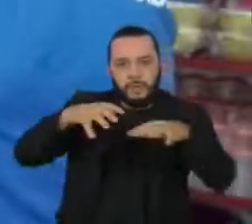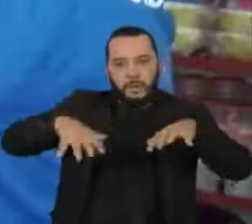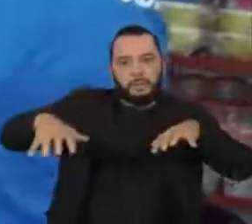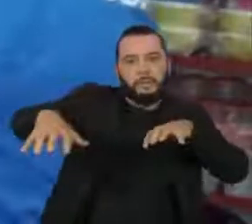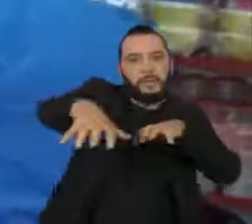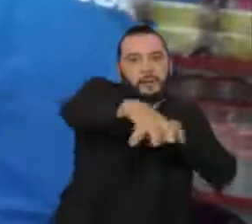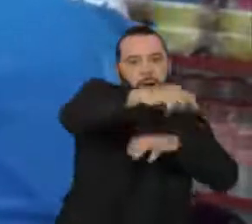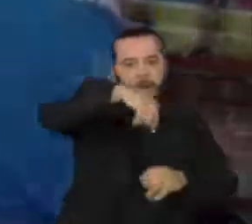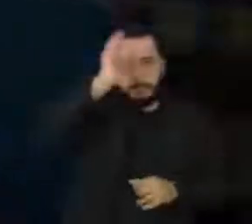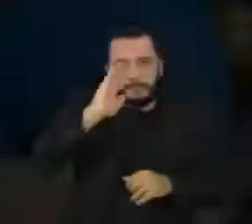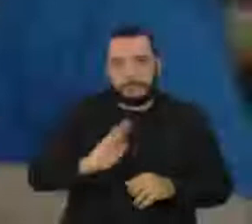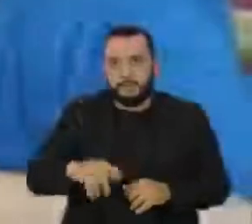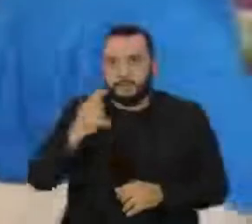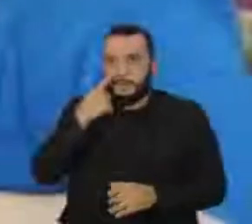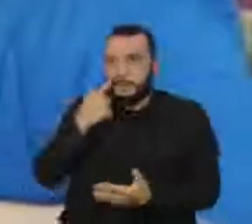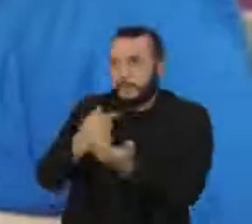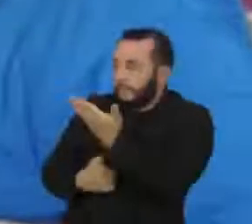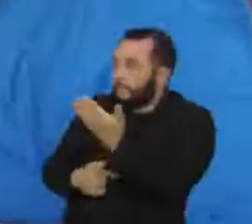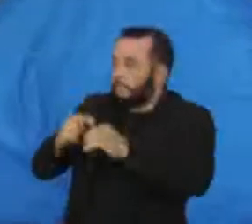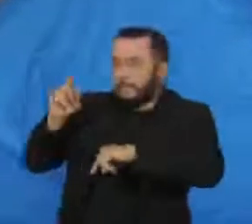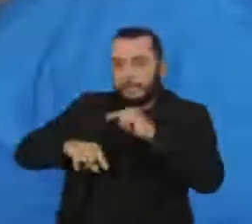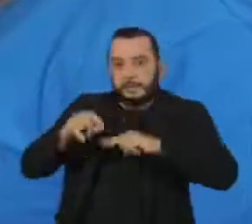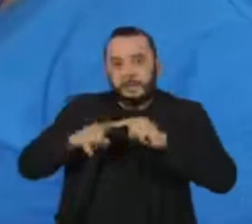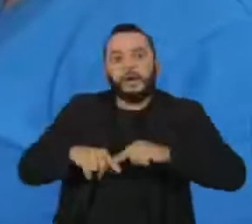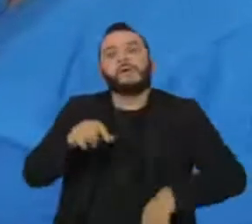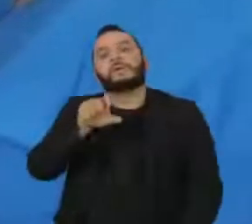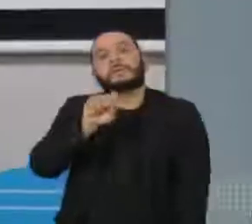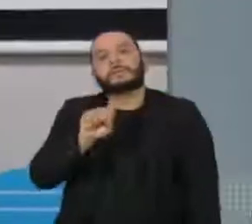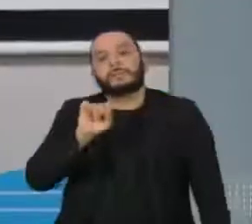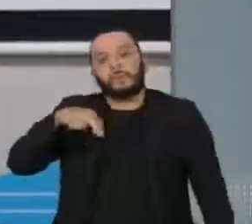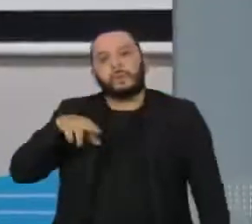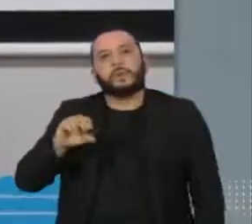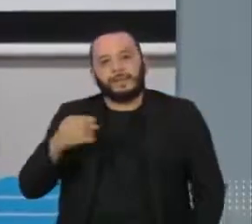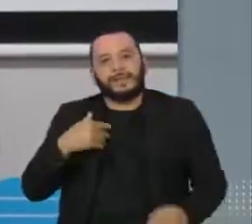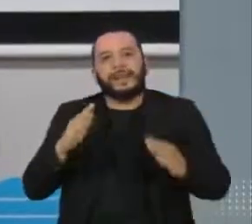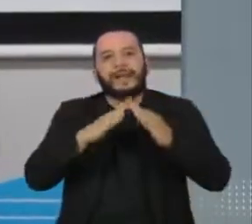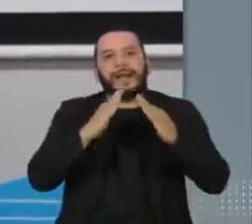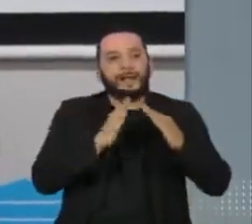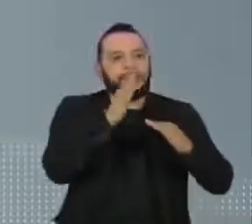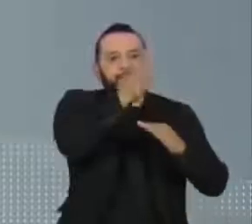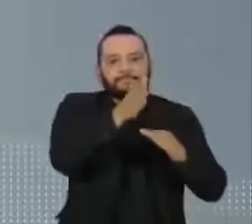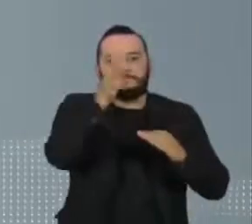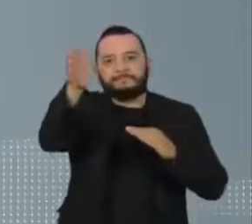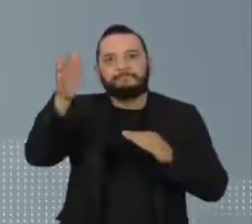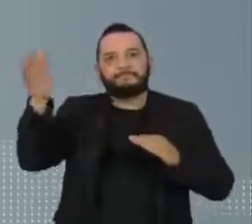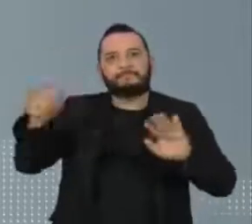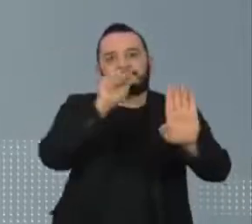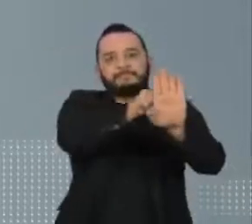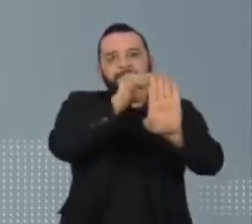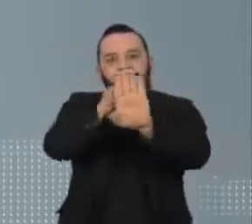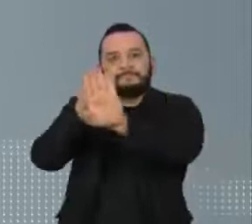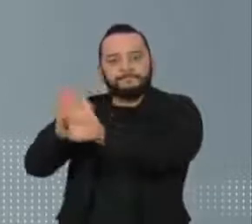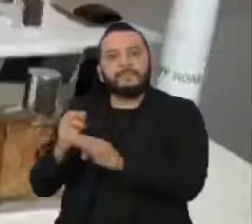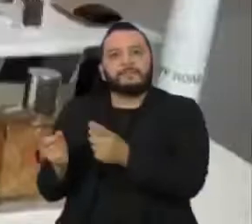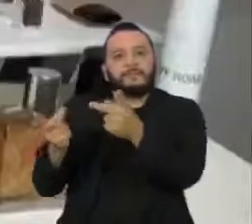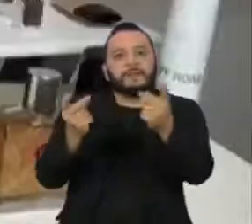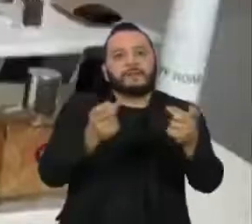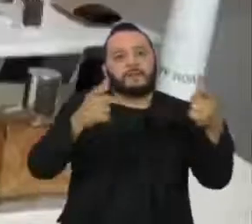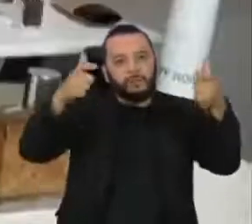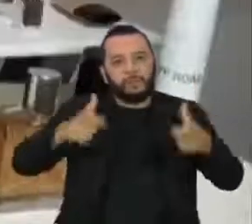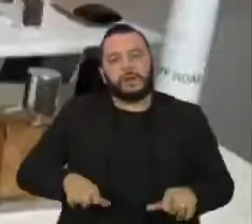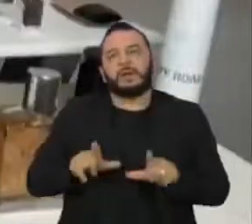Todos esses utensílios domésticos a Simone vendia de porta em porta, abordando a clientela em casa, na cidade paulista de Bauru.